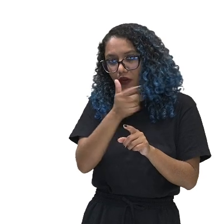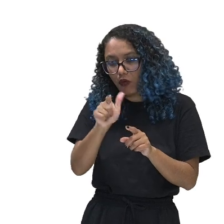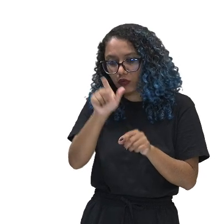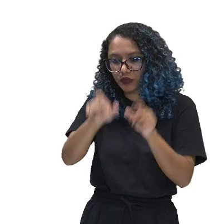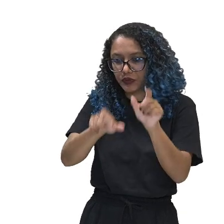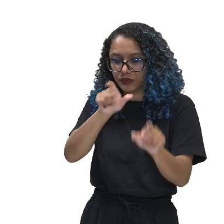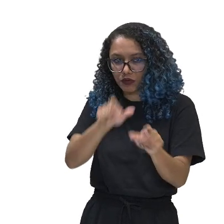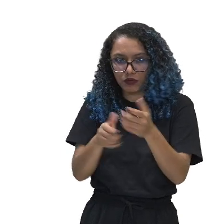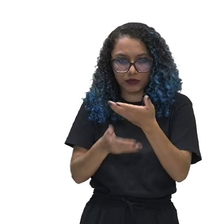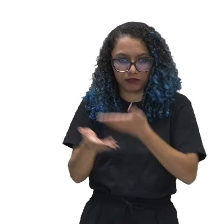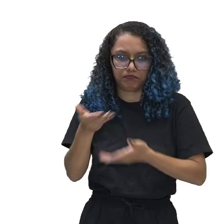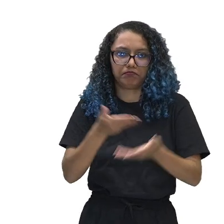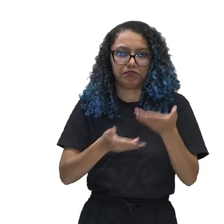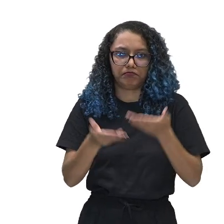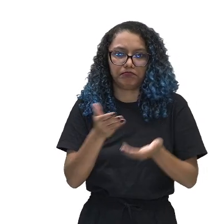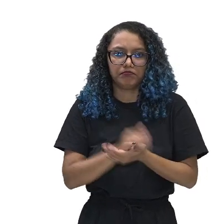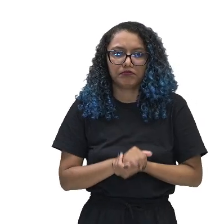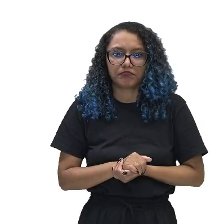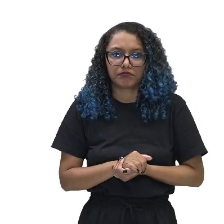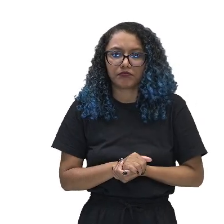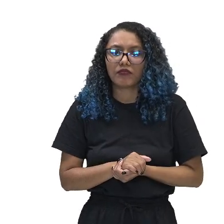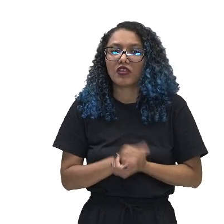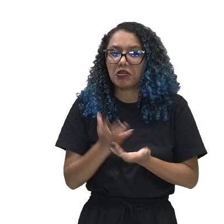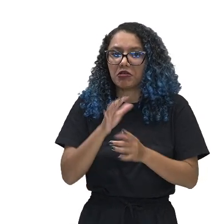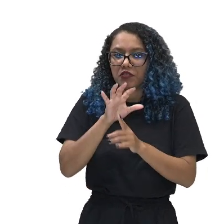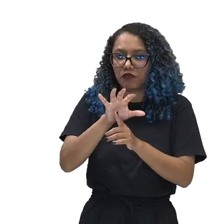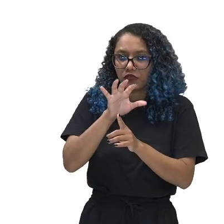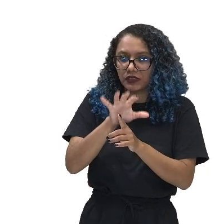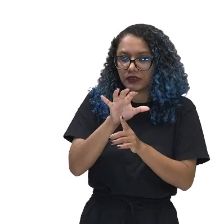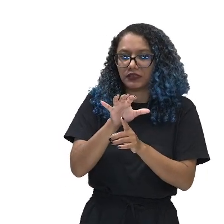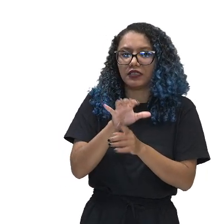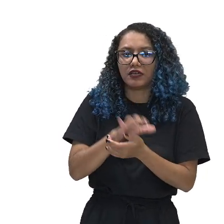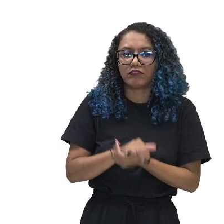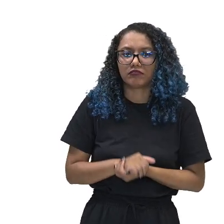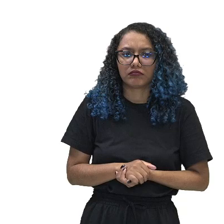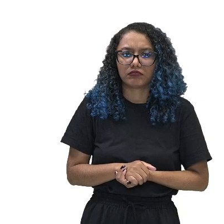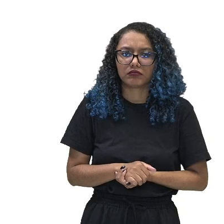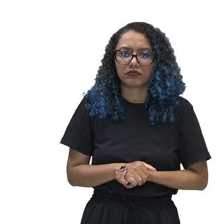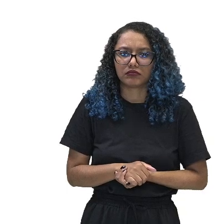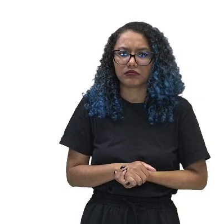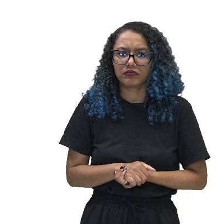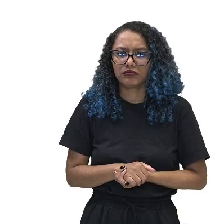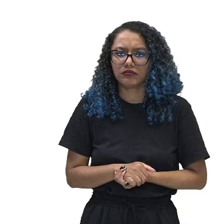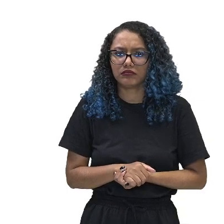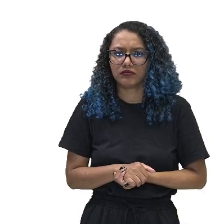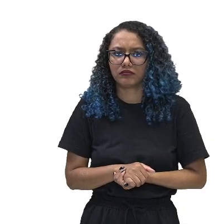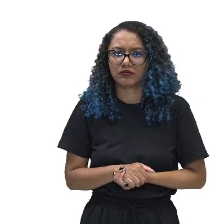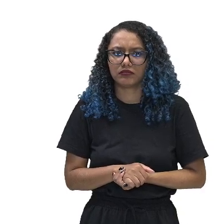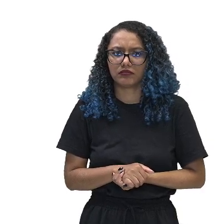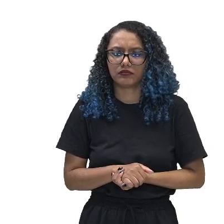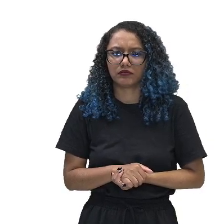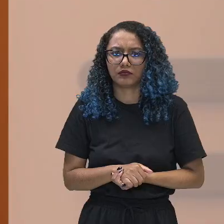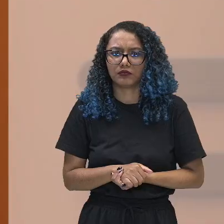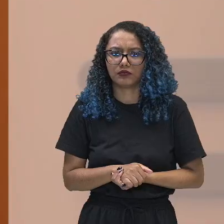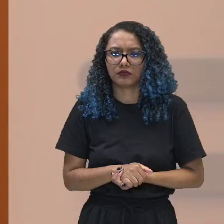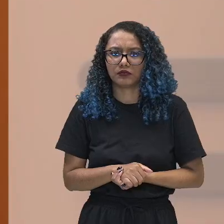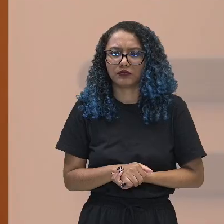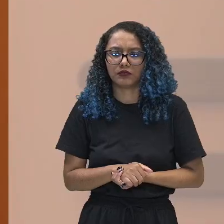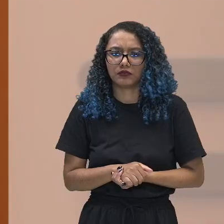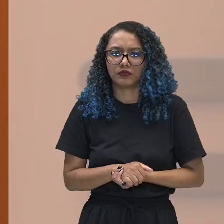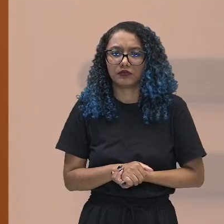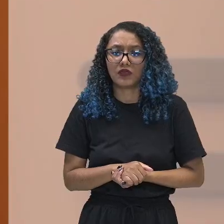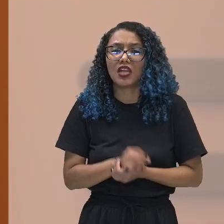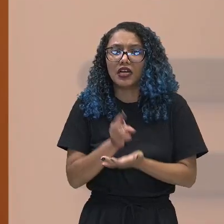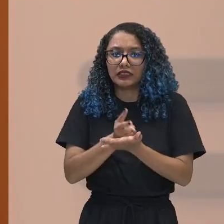em seu curso. Então, sempre a relação ela está dada com o outro.